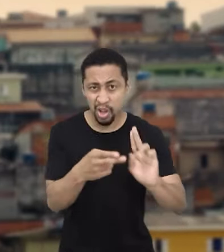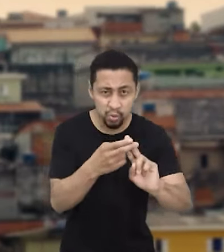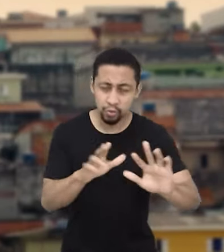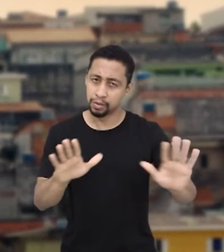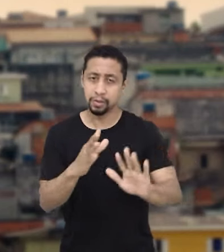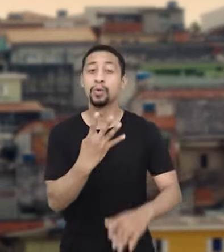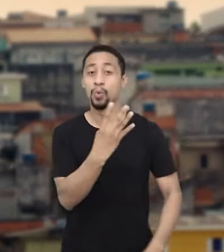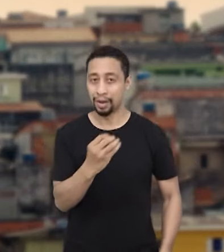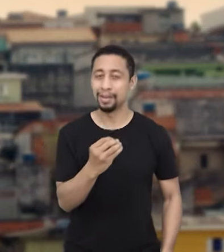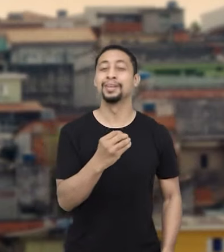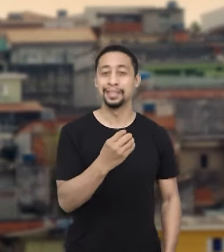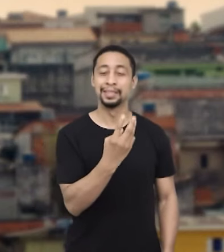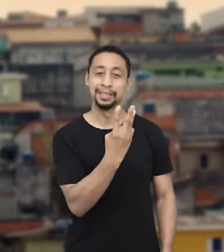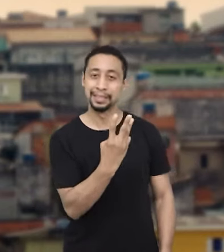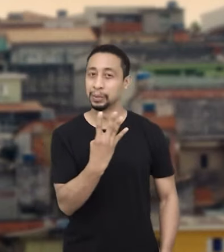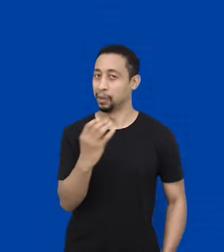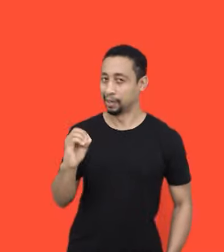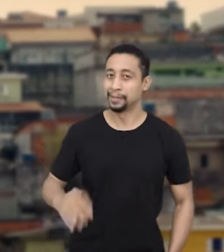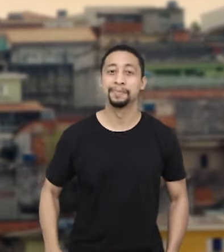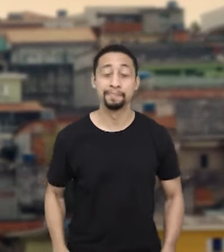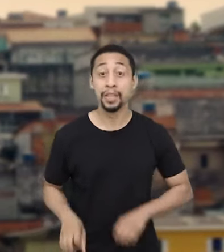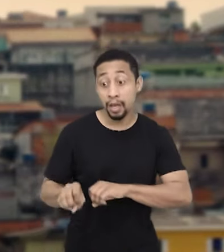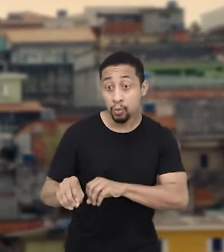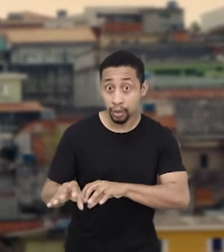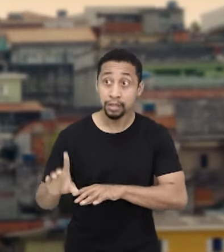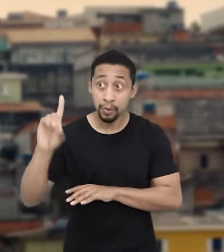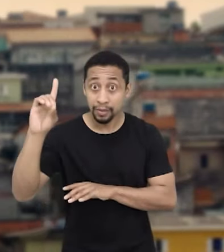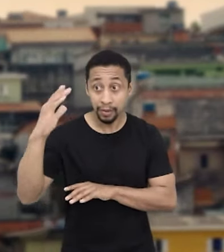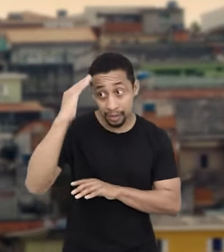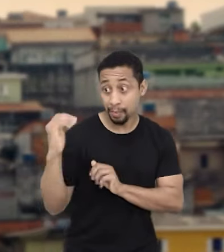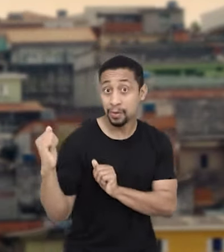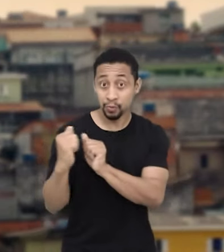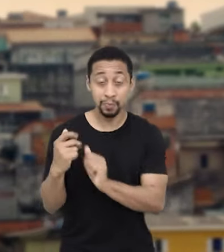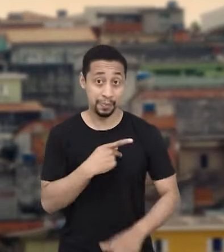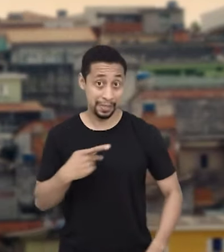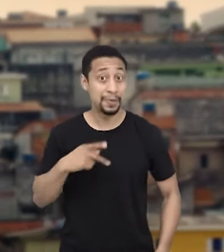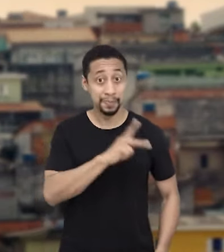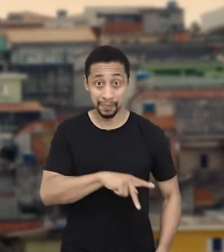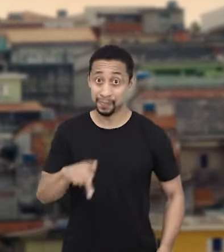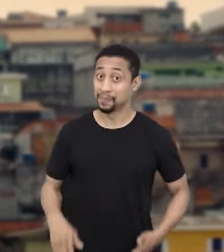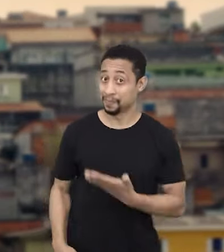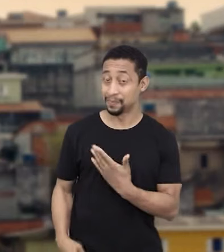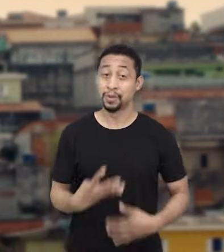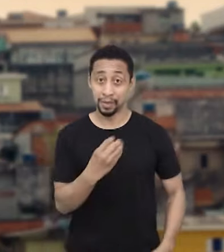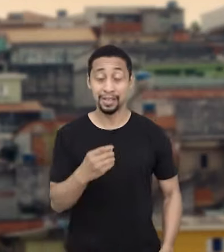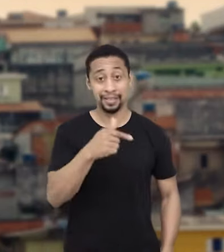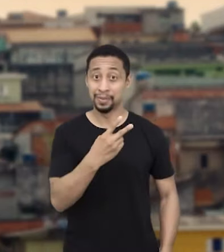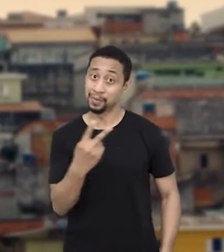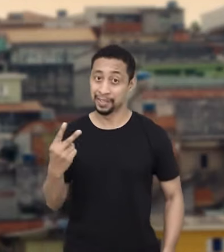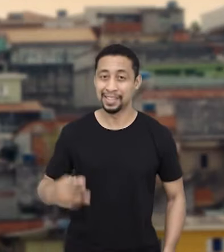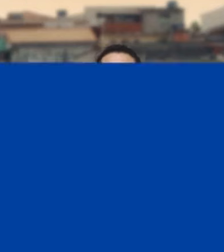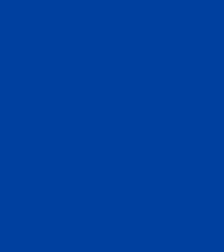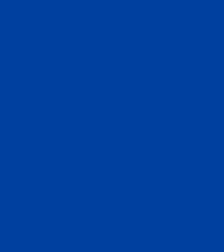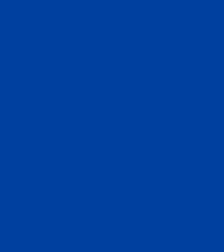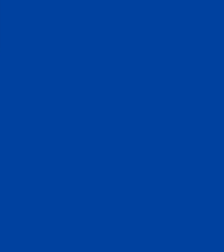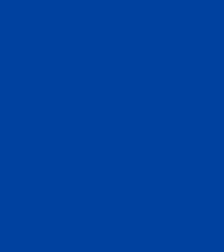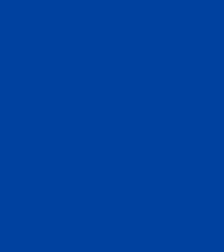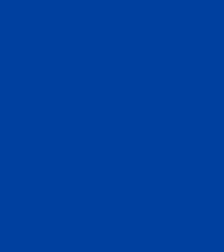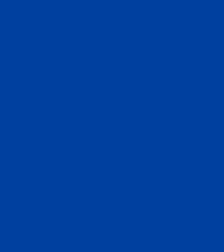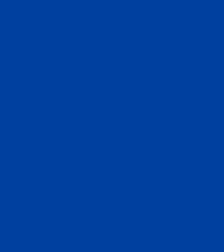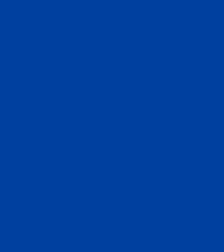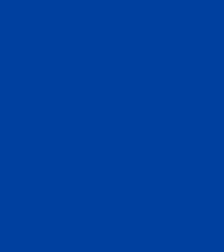Marcelo da Saúde, 40, 3, 40. Pela educação, com Deus e com Tabata. Pastor e professor Valdir, 40, 7, 2, 2.